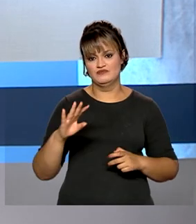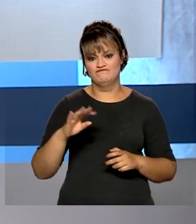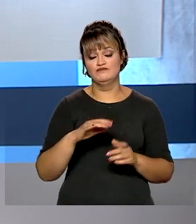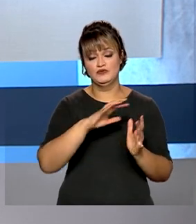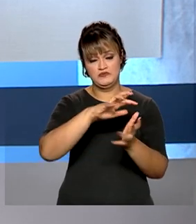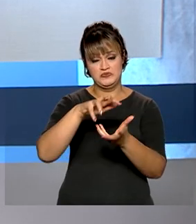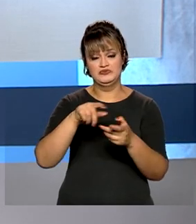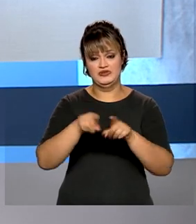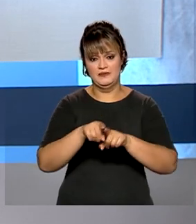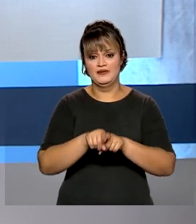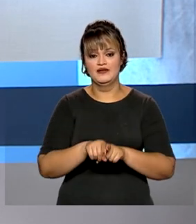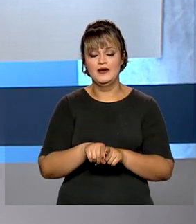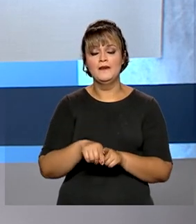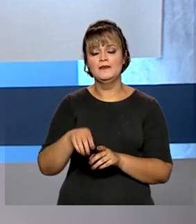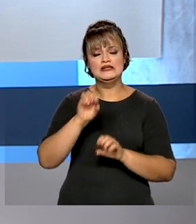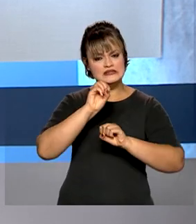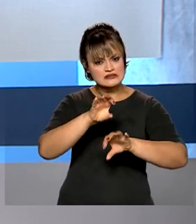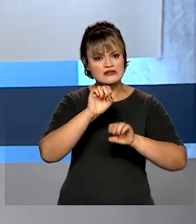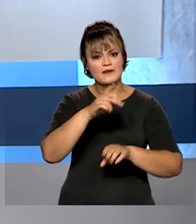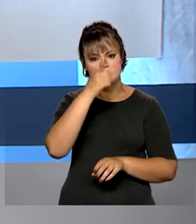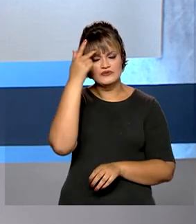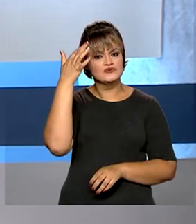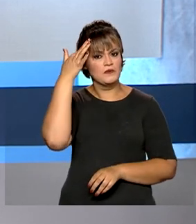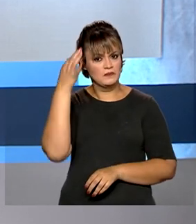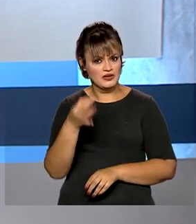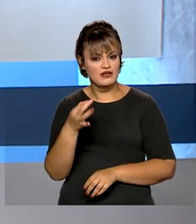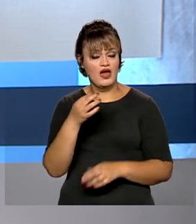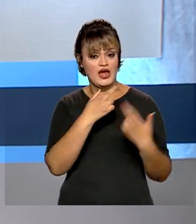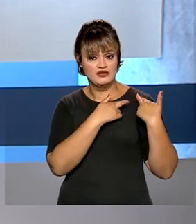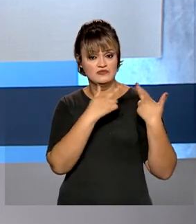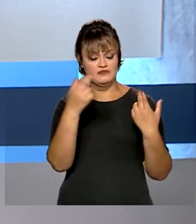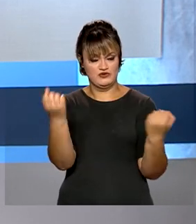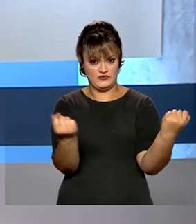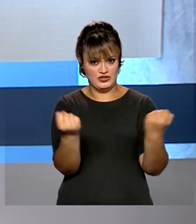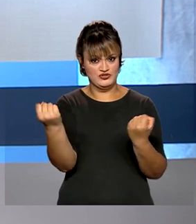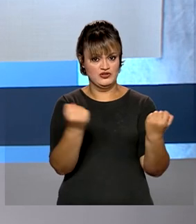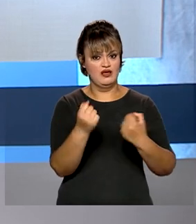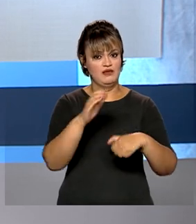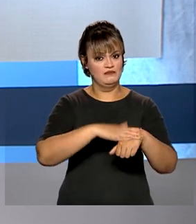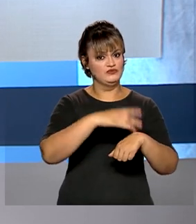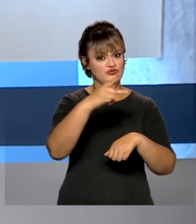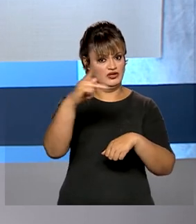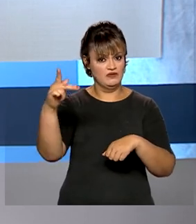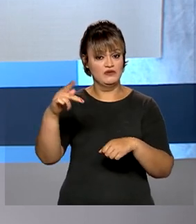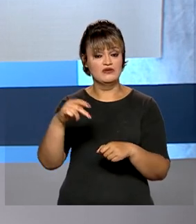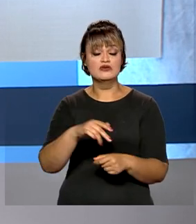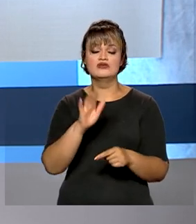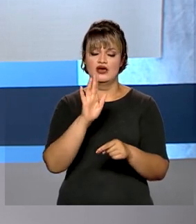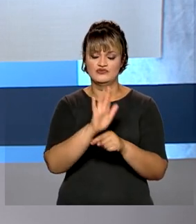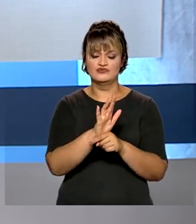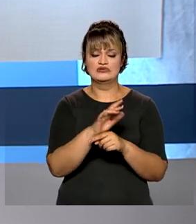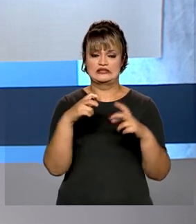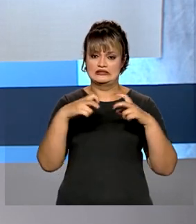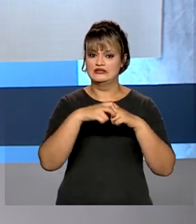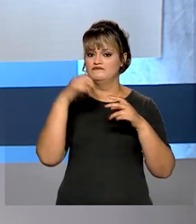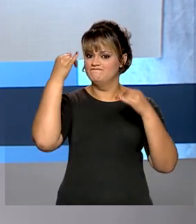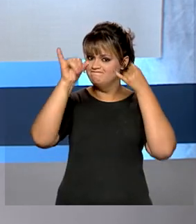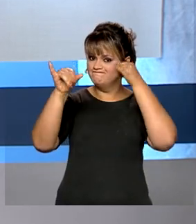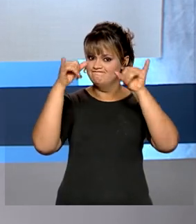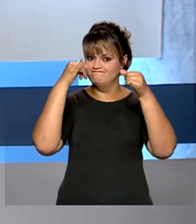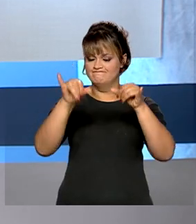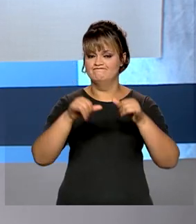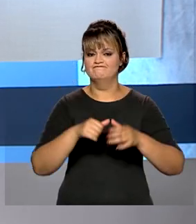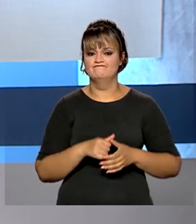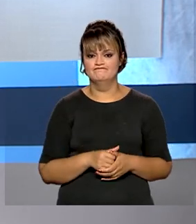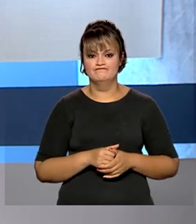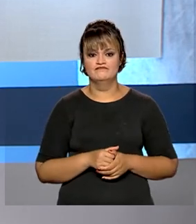O objetivo é conscientizar o cidadão de que a responsabilidade ao volante é fator determinante para o número de acidentes mortos